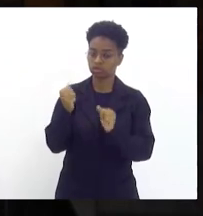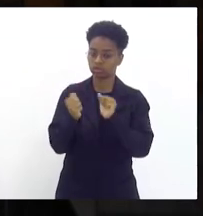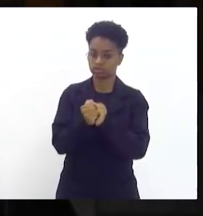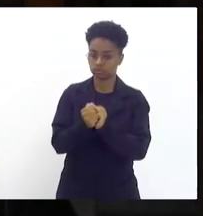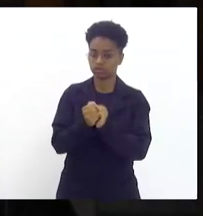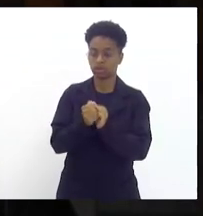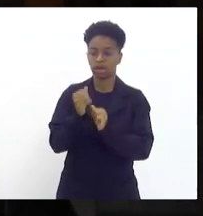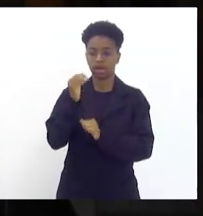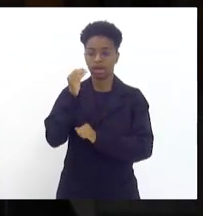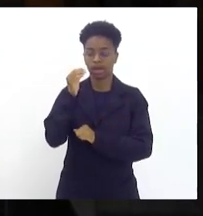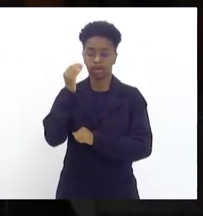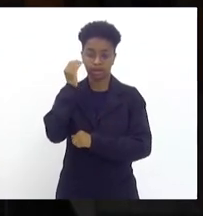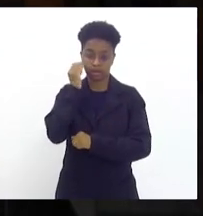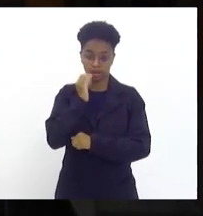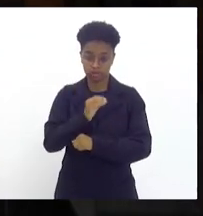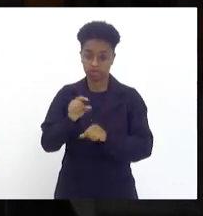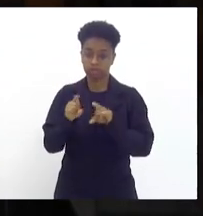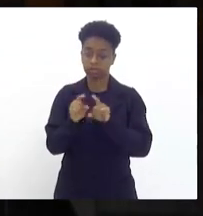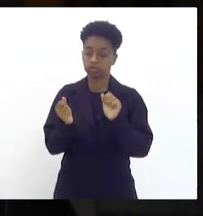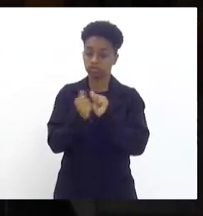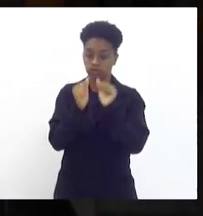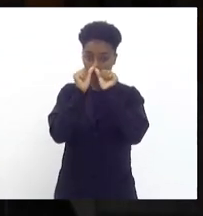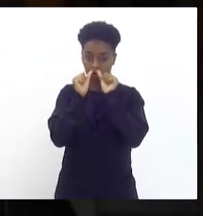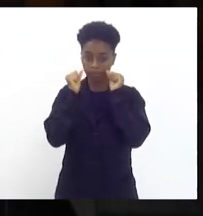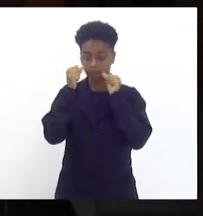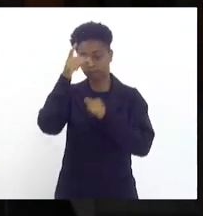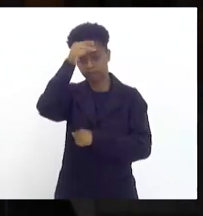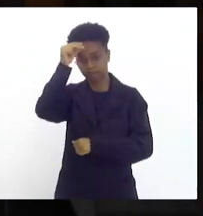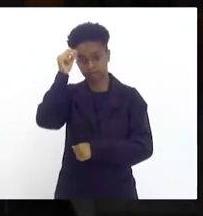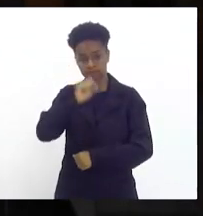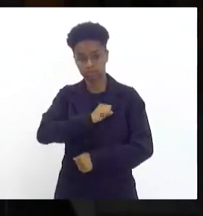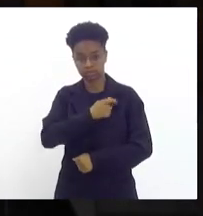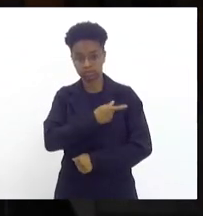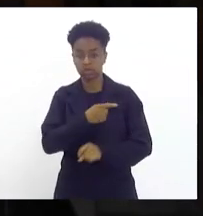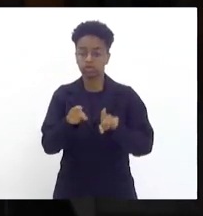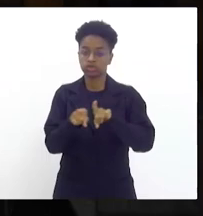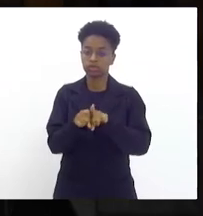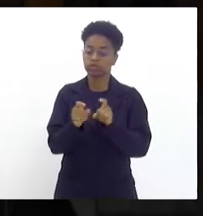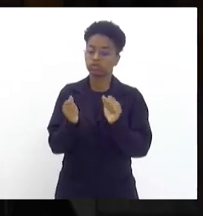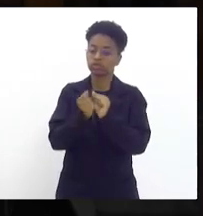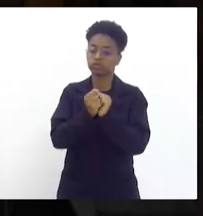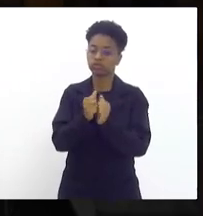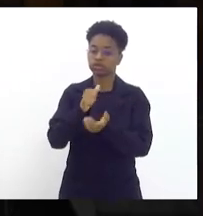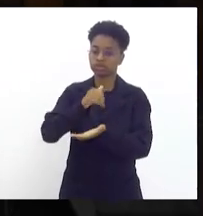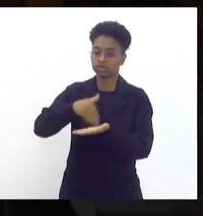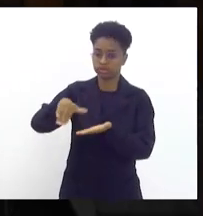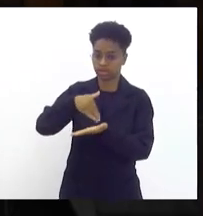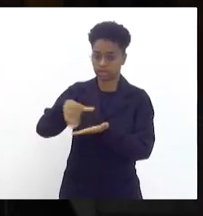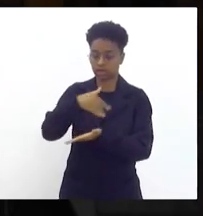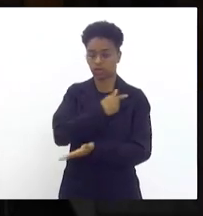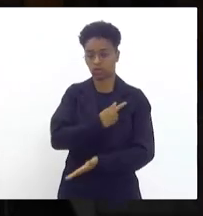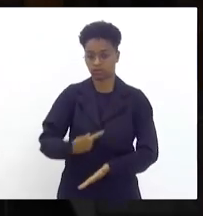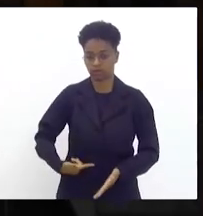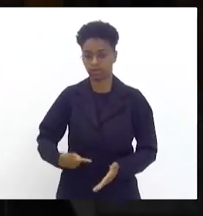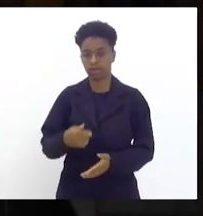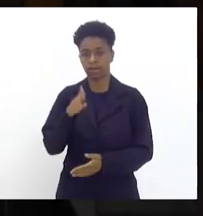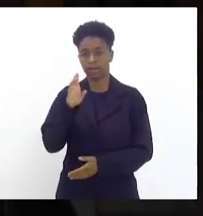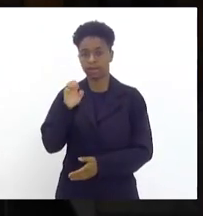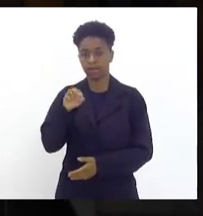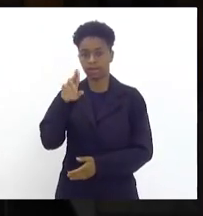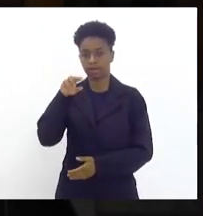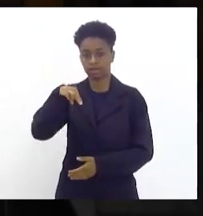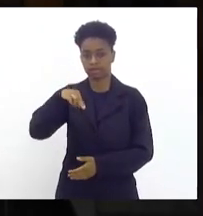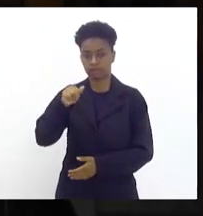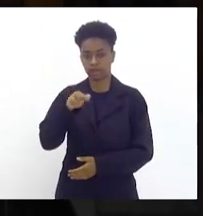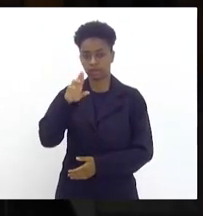prefeito da cidade de São Gonçalo capitão Nelson junto com o secretário das cidades Uruan Sintra o secretário de governo Bernardo Rossi onde